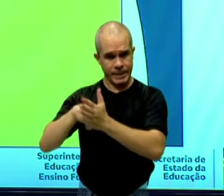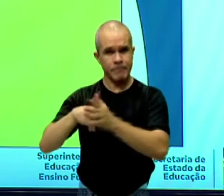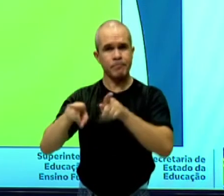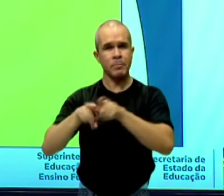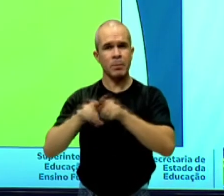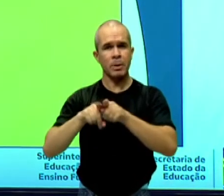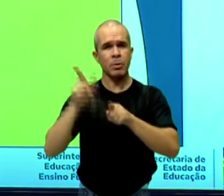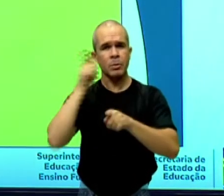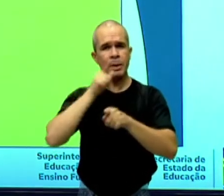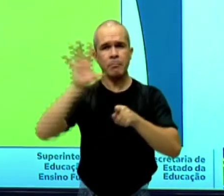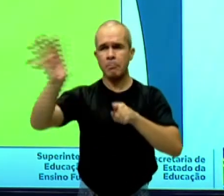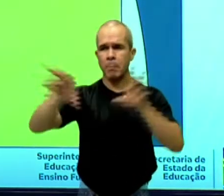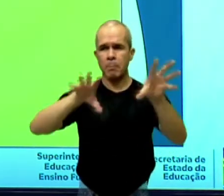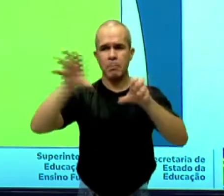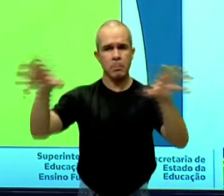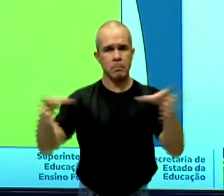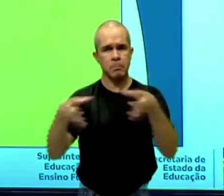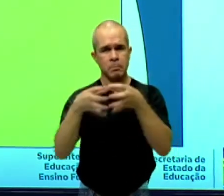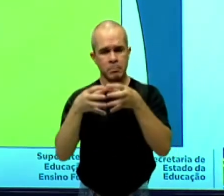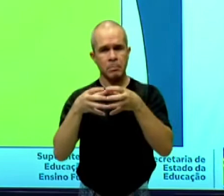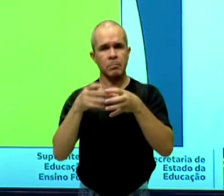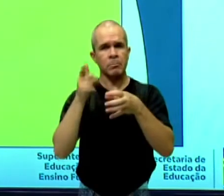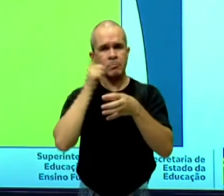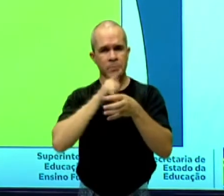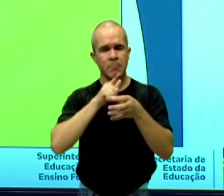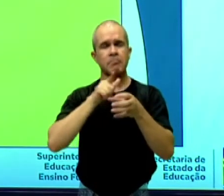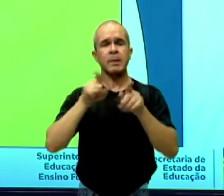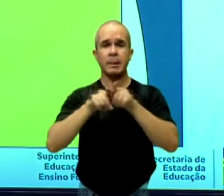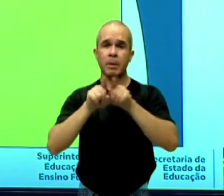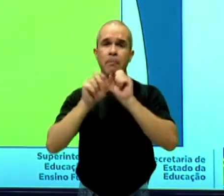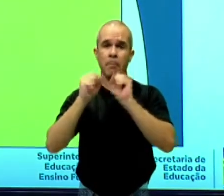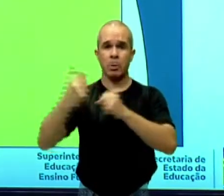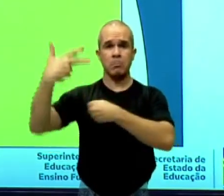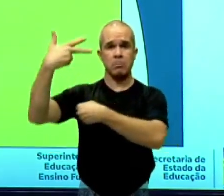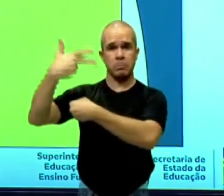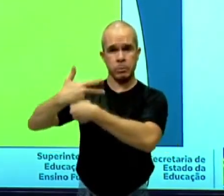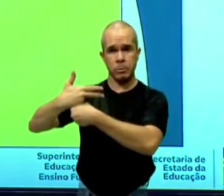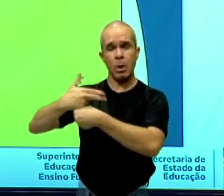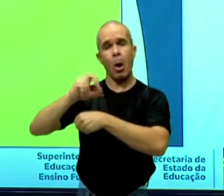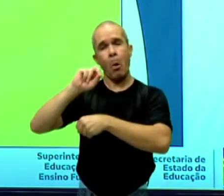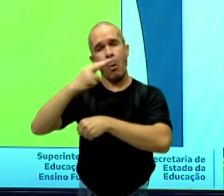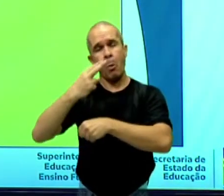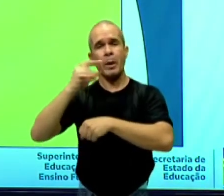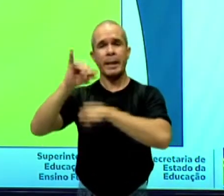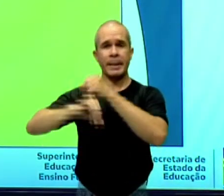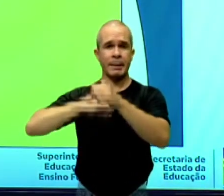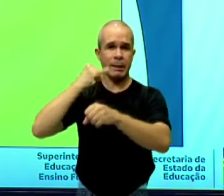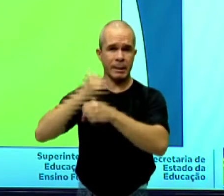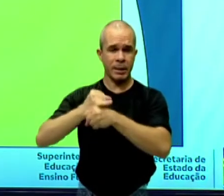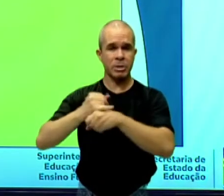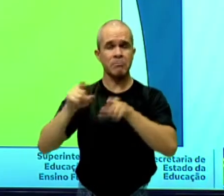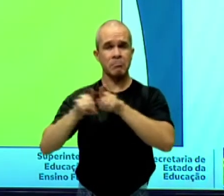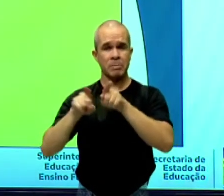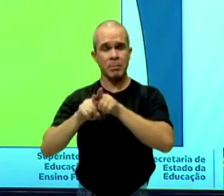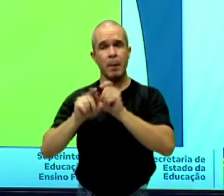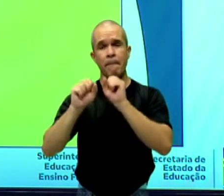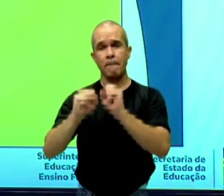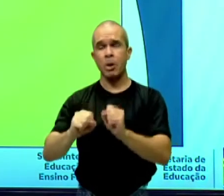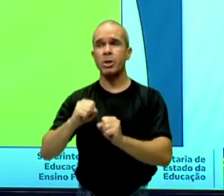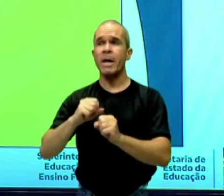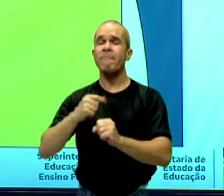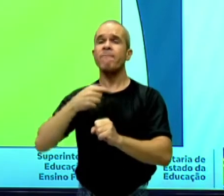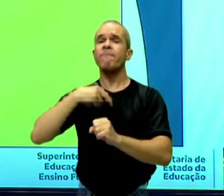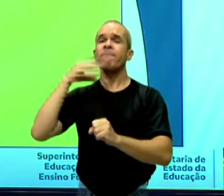composicional de gêneros orais gravados, formato digital, análise de elementos paralinguísticos,